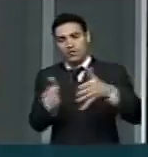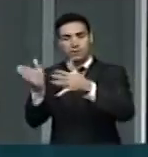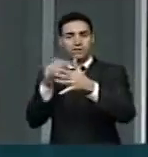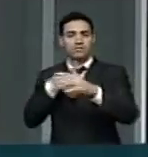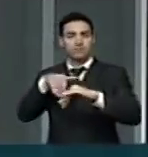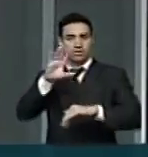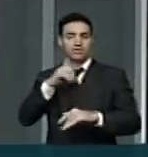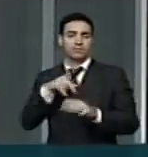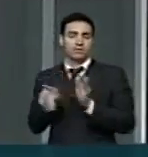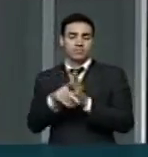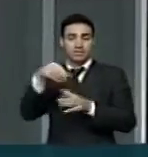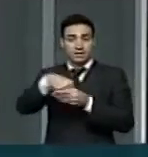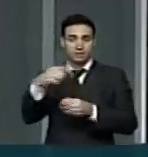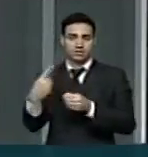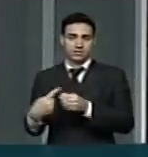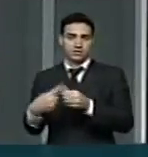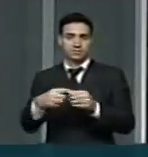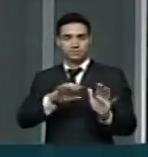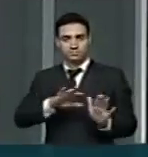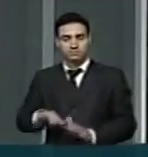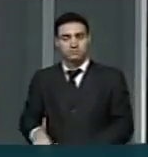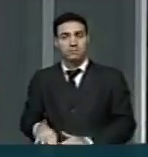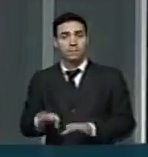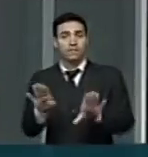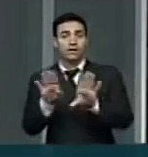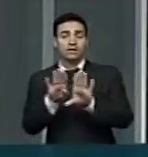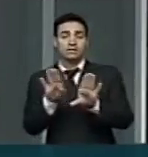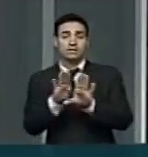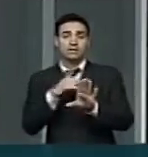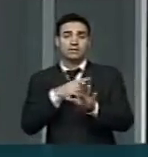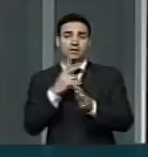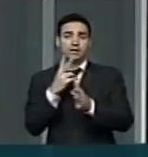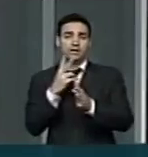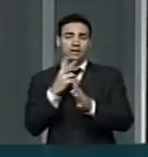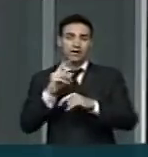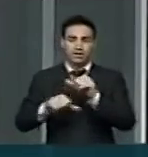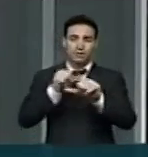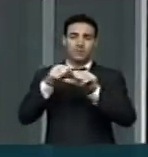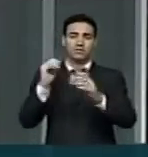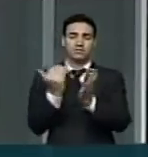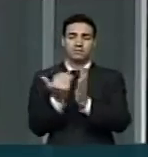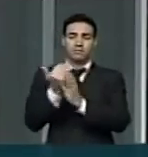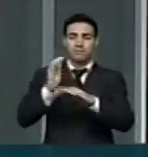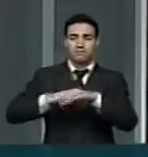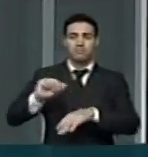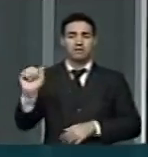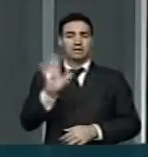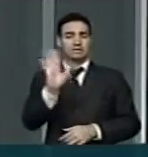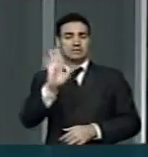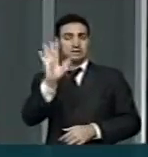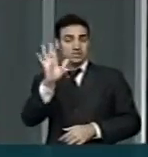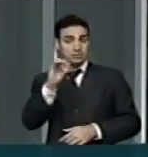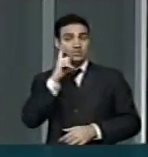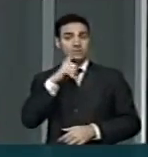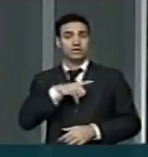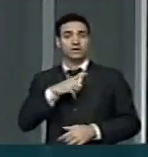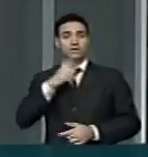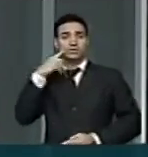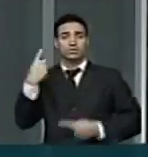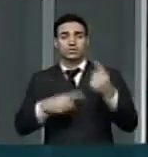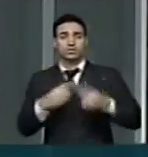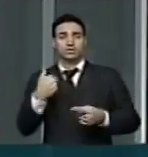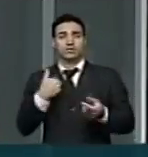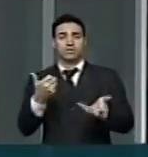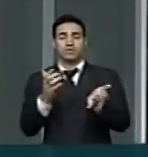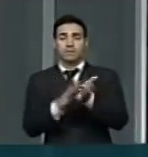urbanos. E, ao mesmo tempo desse encarecimento, a grande discussão se coloca, eu parabenizo até